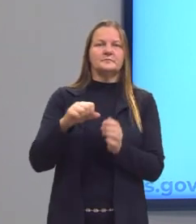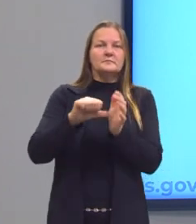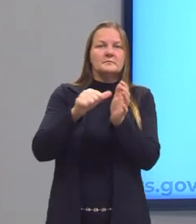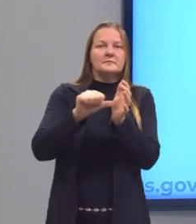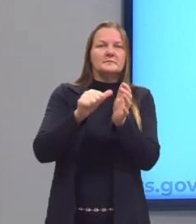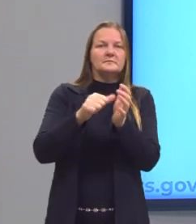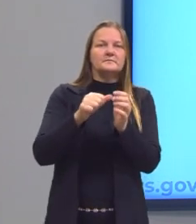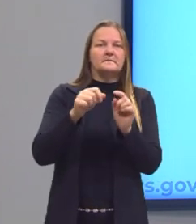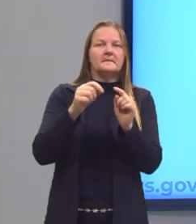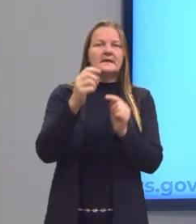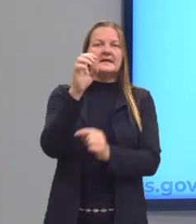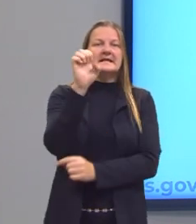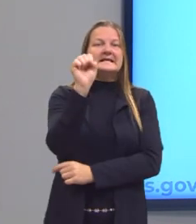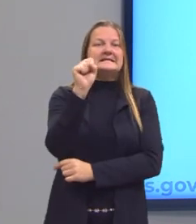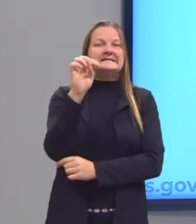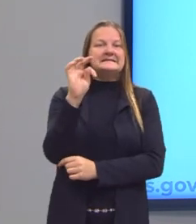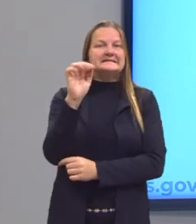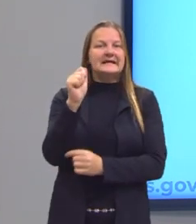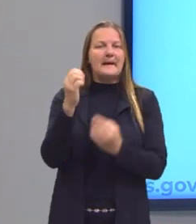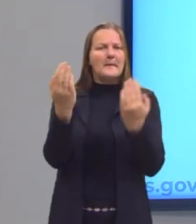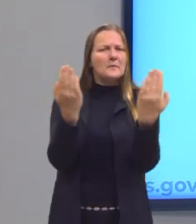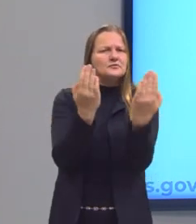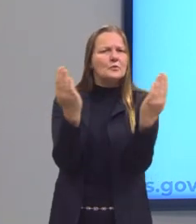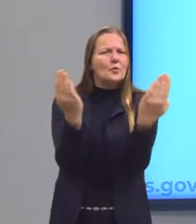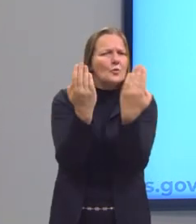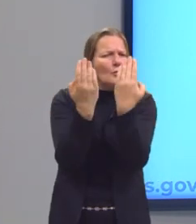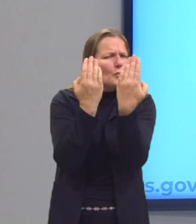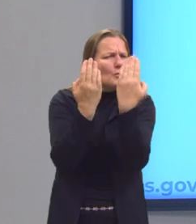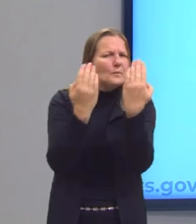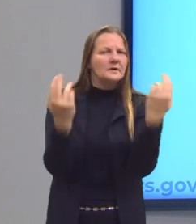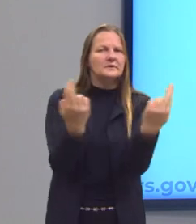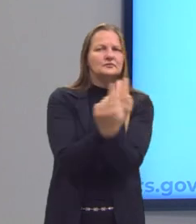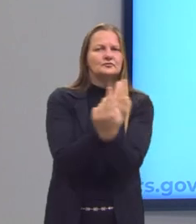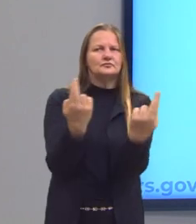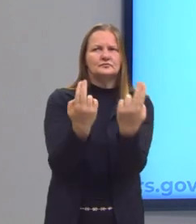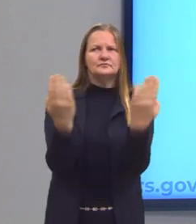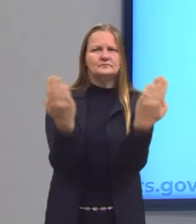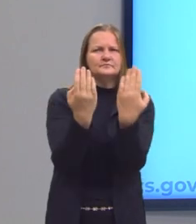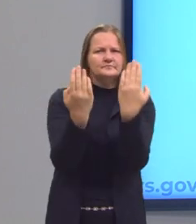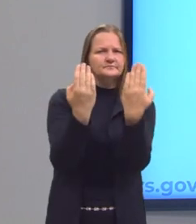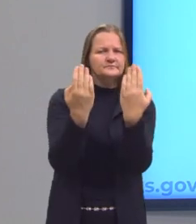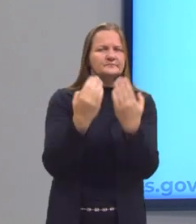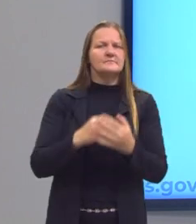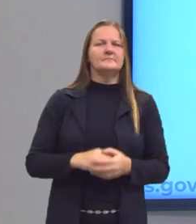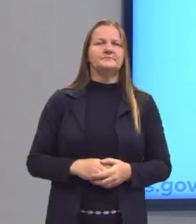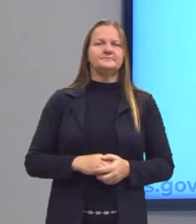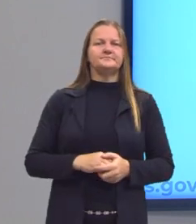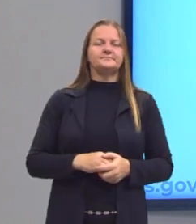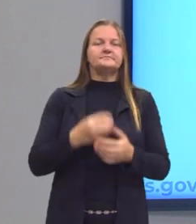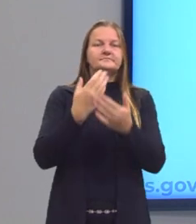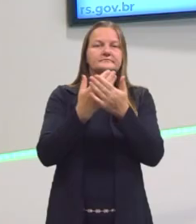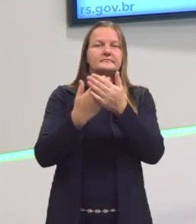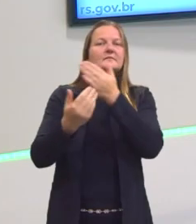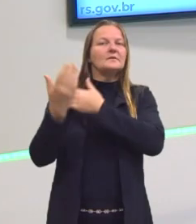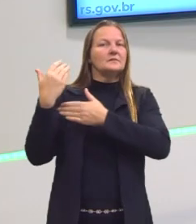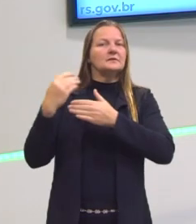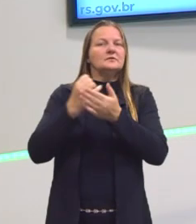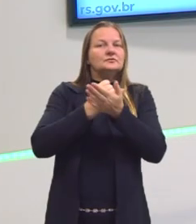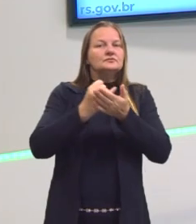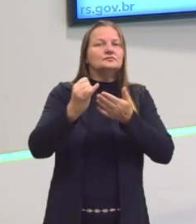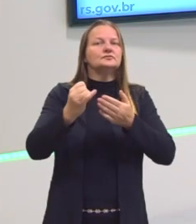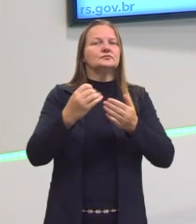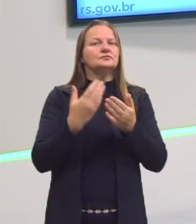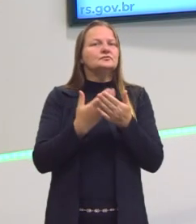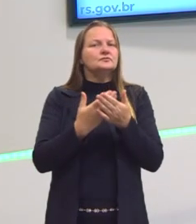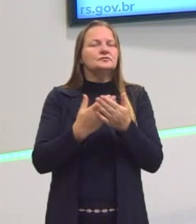como está para o segundo valor. Nós vimos a aula passada ali, a introdução, os